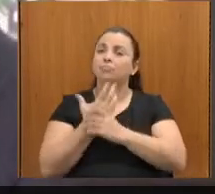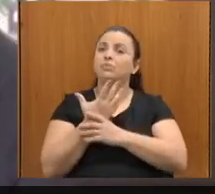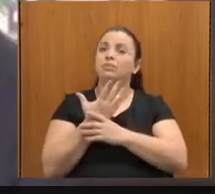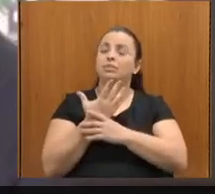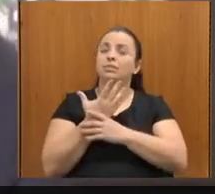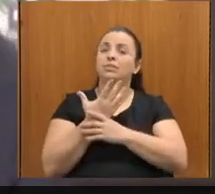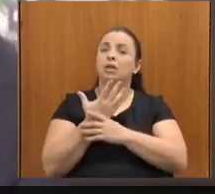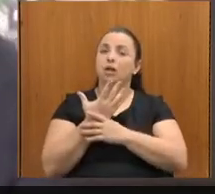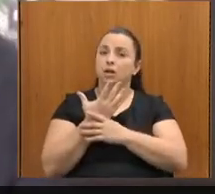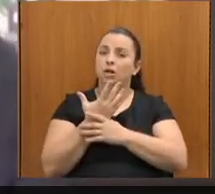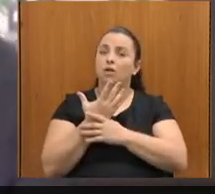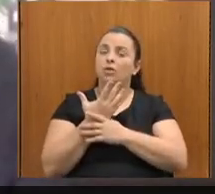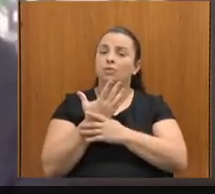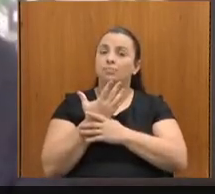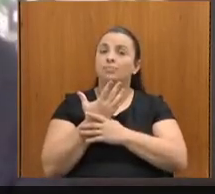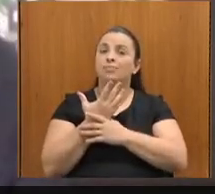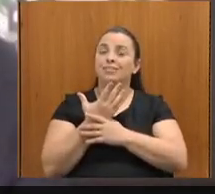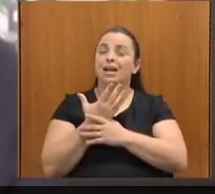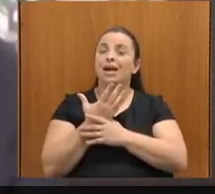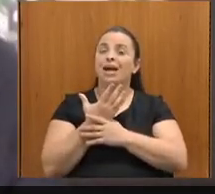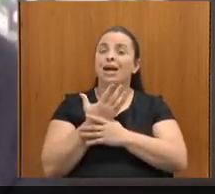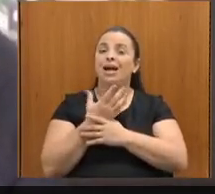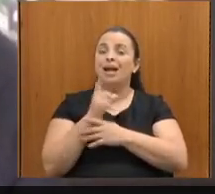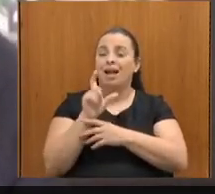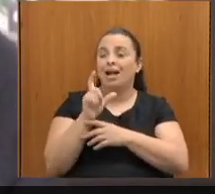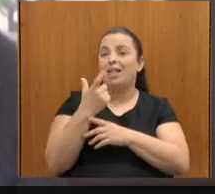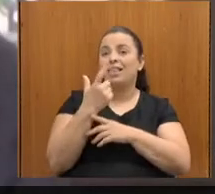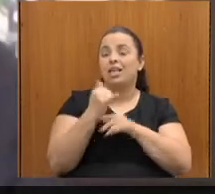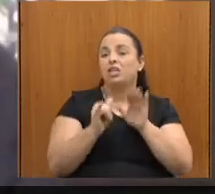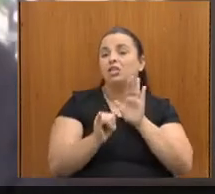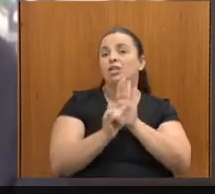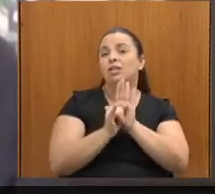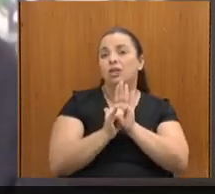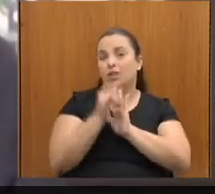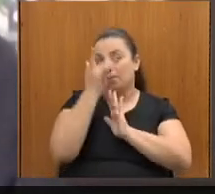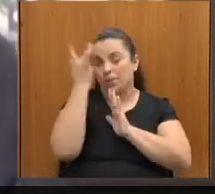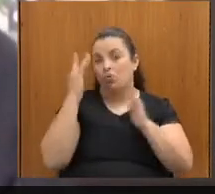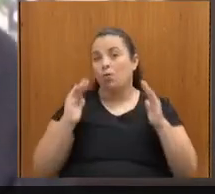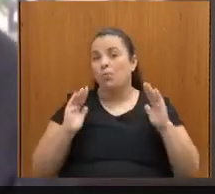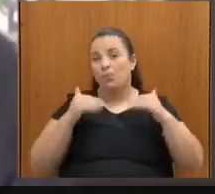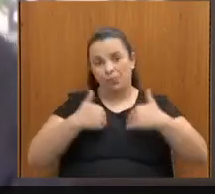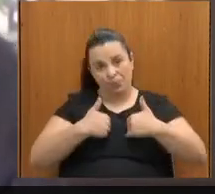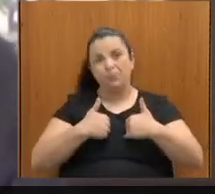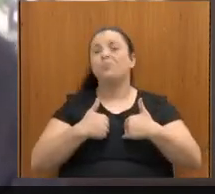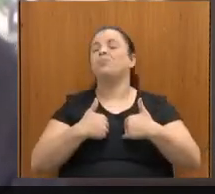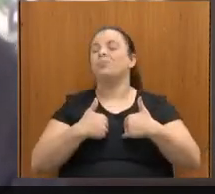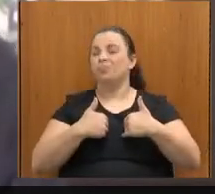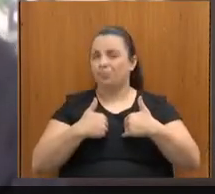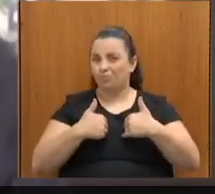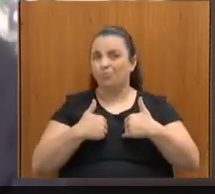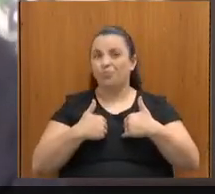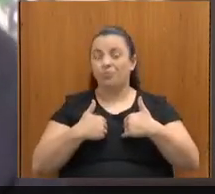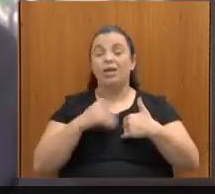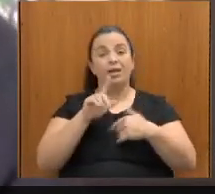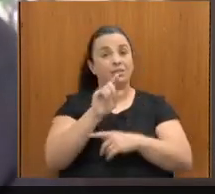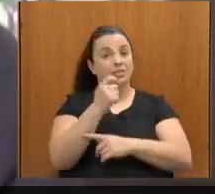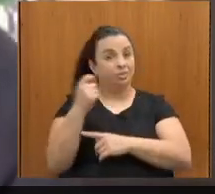eu entendi, da carteira de identidade da pessoa com autismo, as associações de Belo Horizonte,